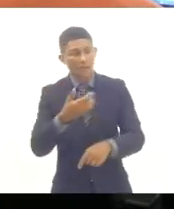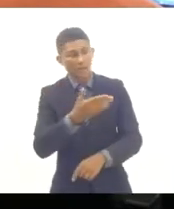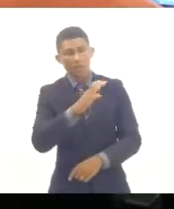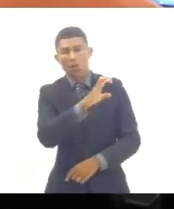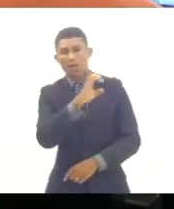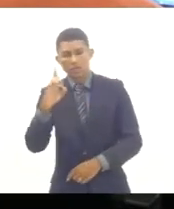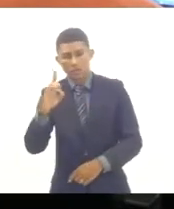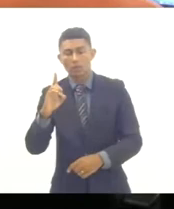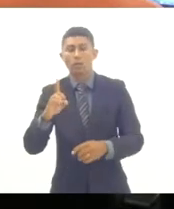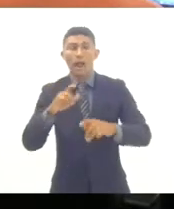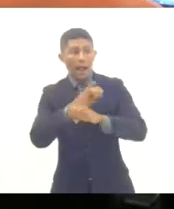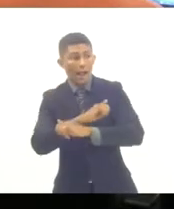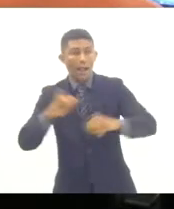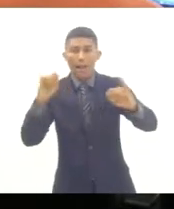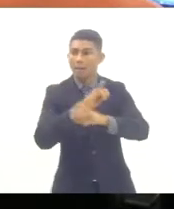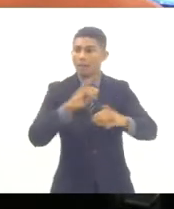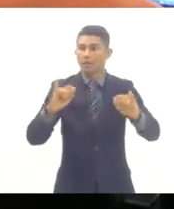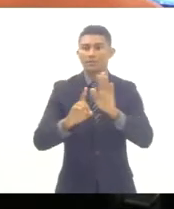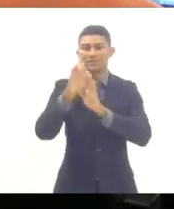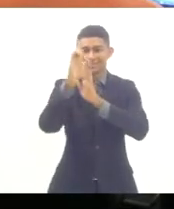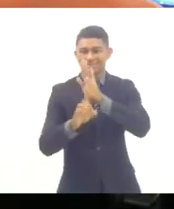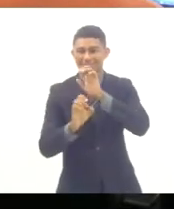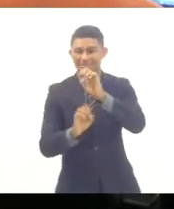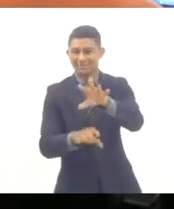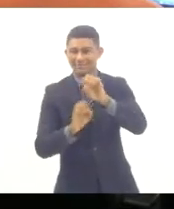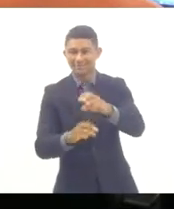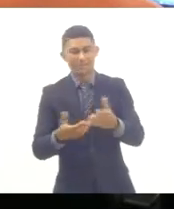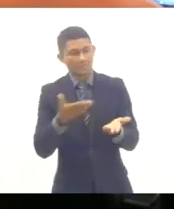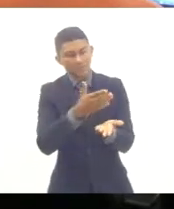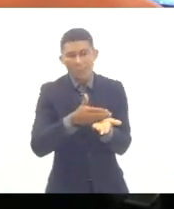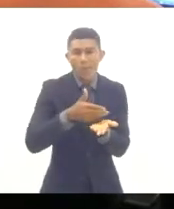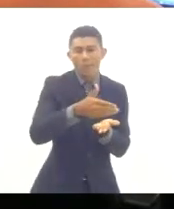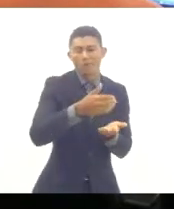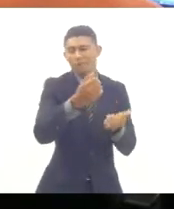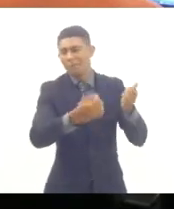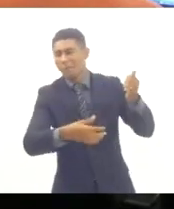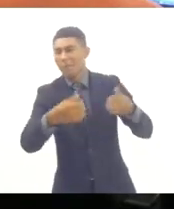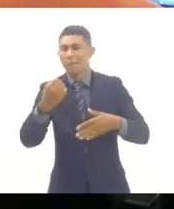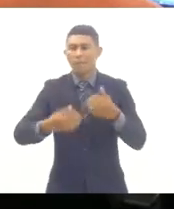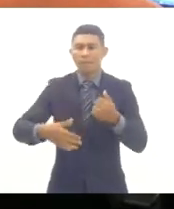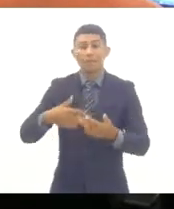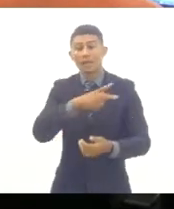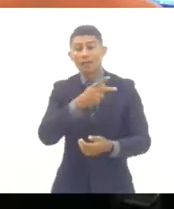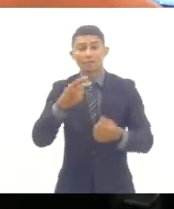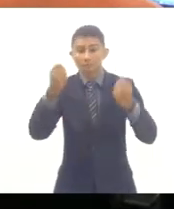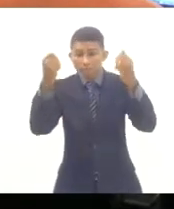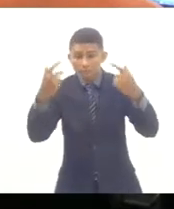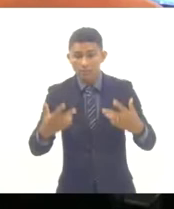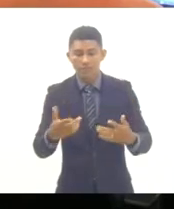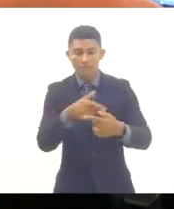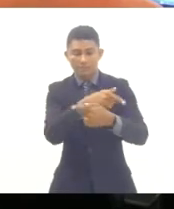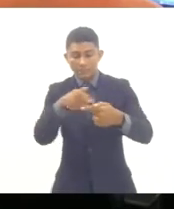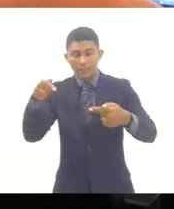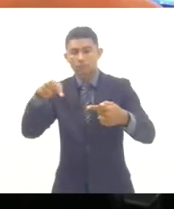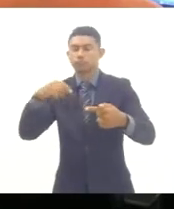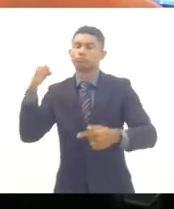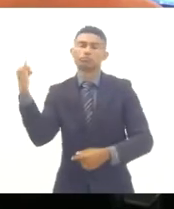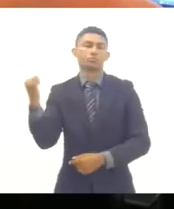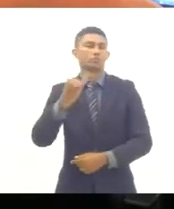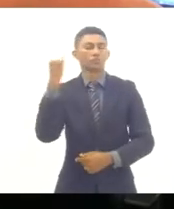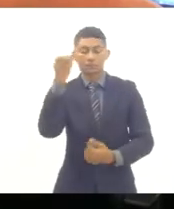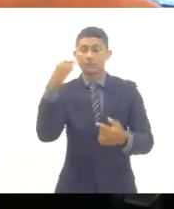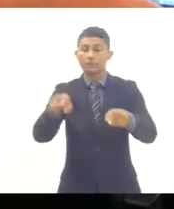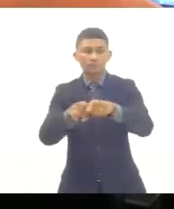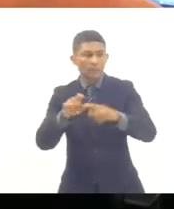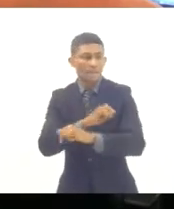Educação, para fazer aí a fala inicial e abrir para a gente aí a importância dessa semana e a importância da Campanha